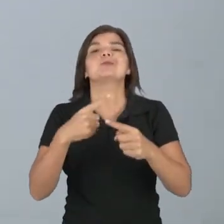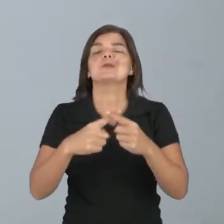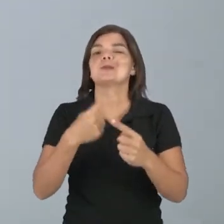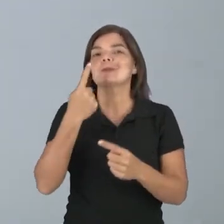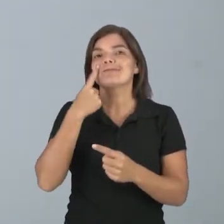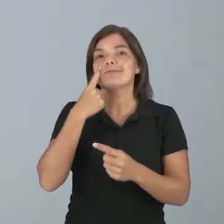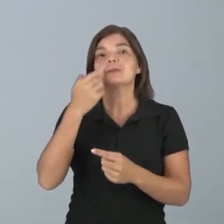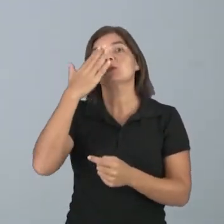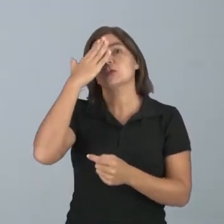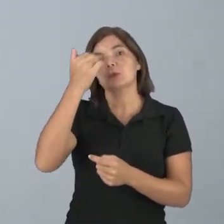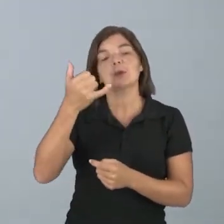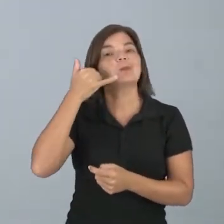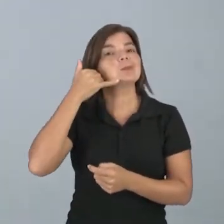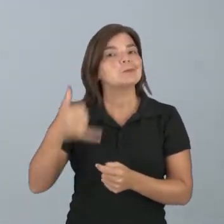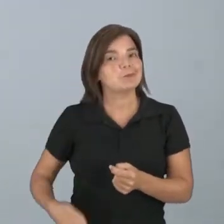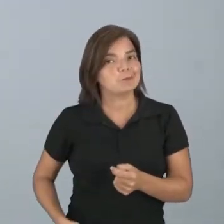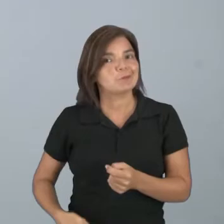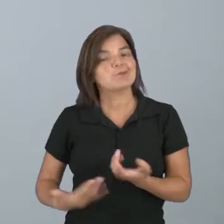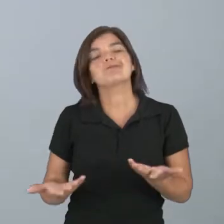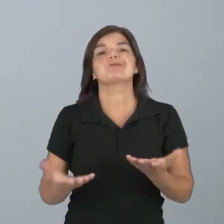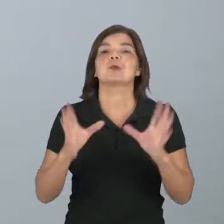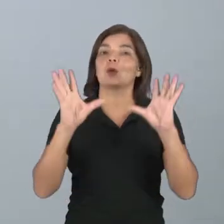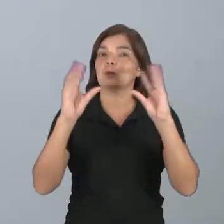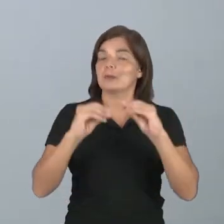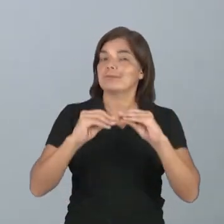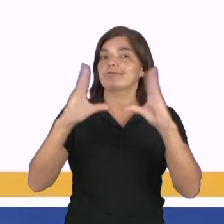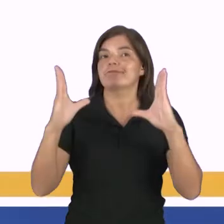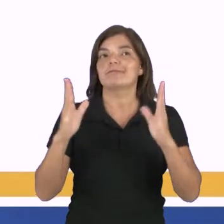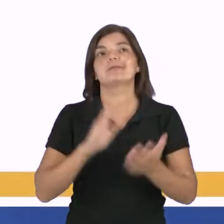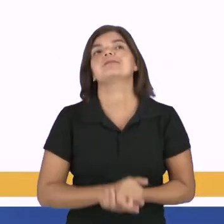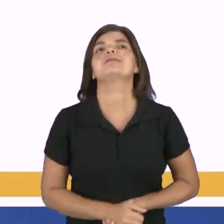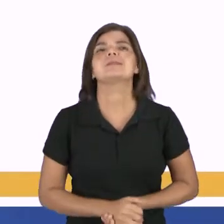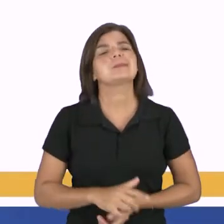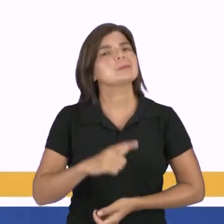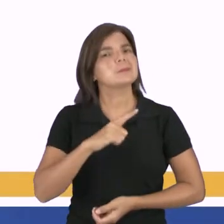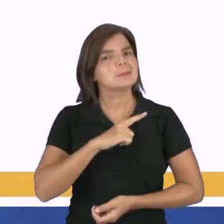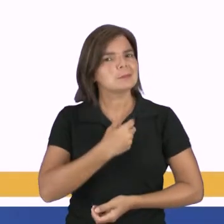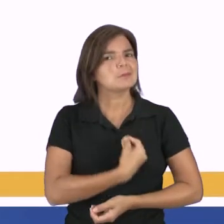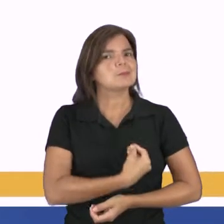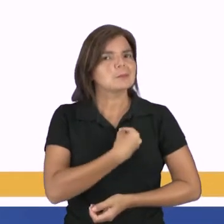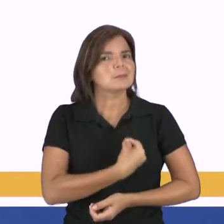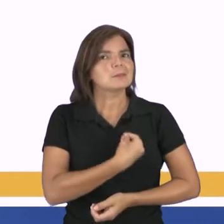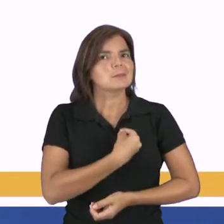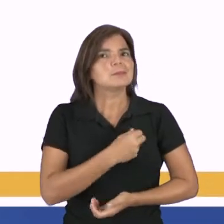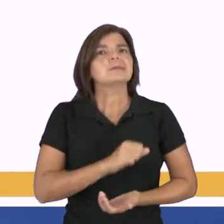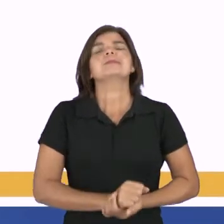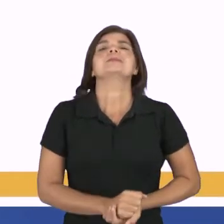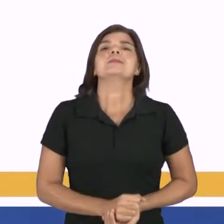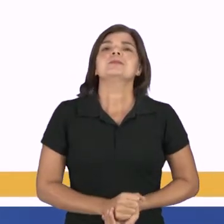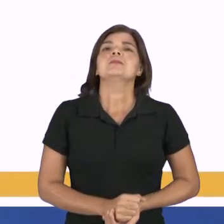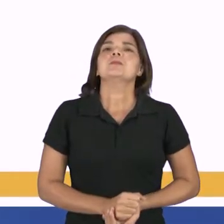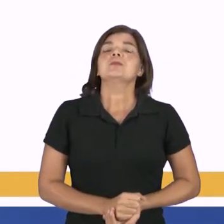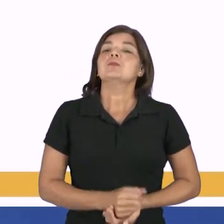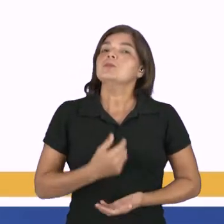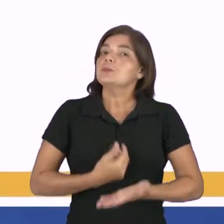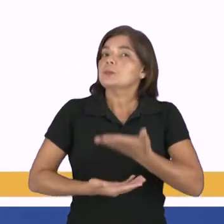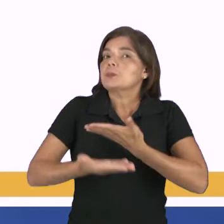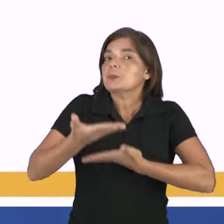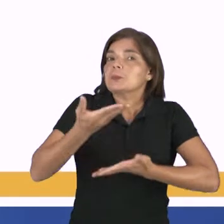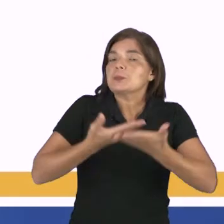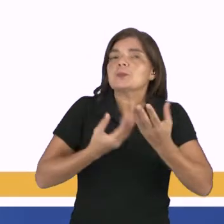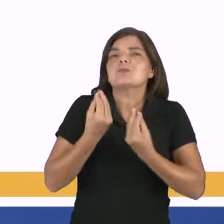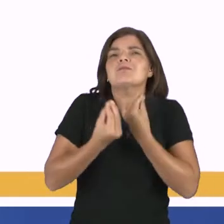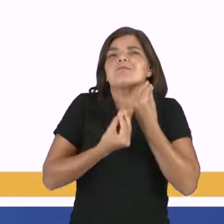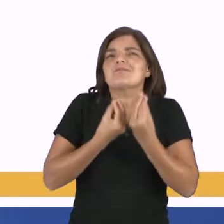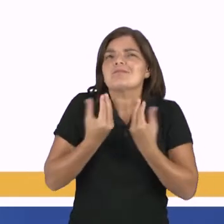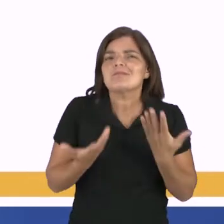consegue, só sabe ligar e desligar o aparelho. Existe, e aí eu quero retratar a questão nos relacionamentos e de